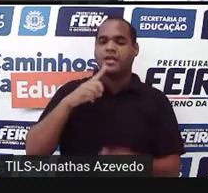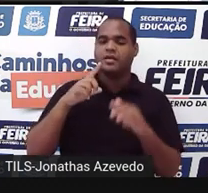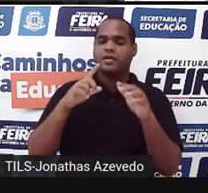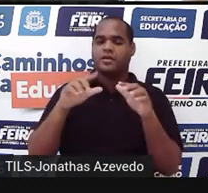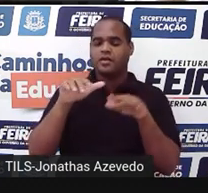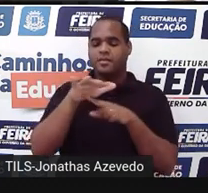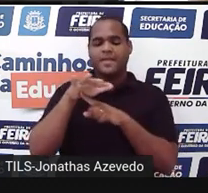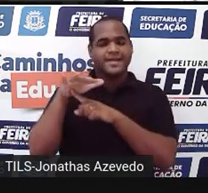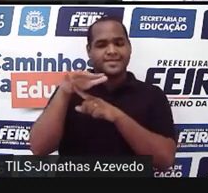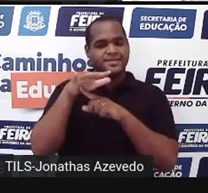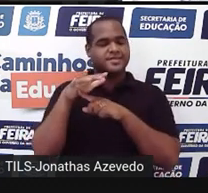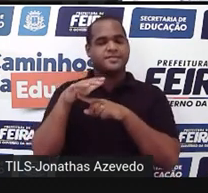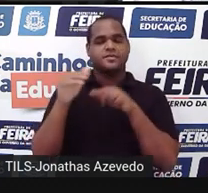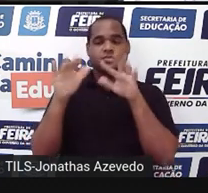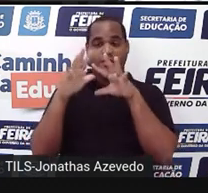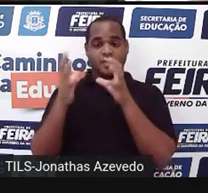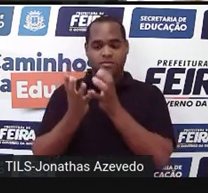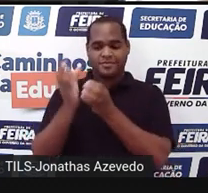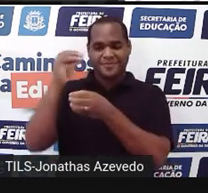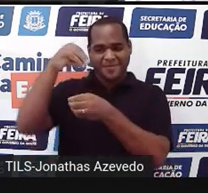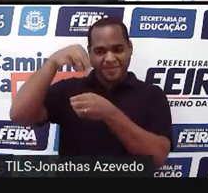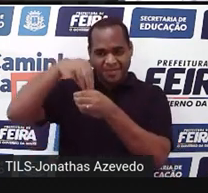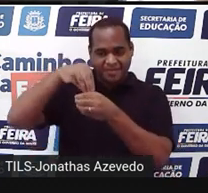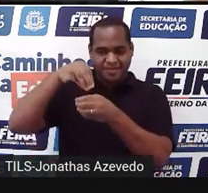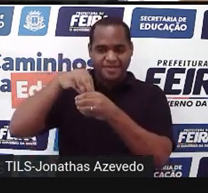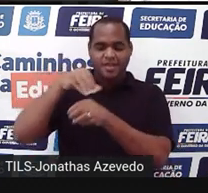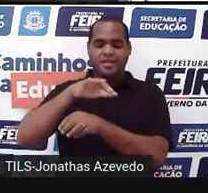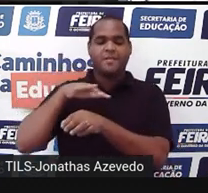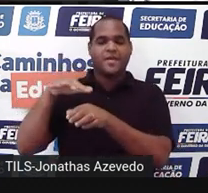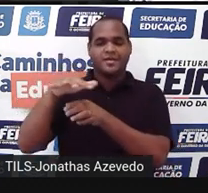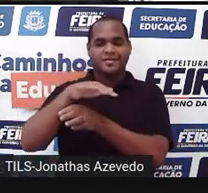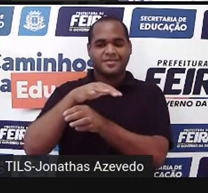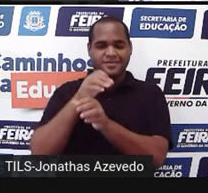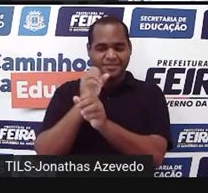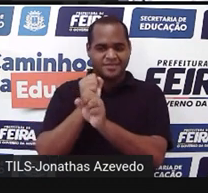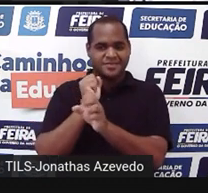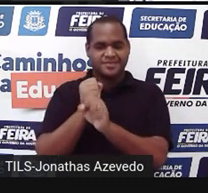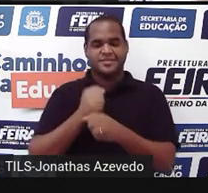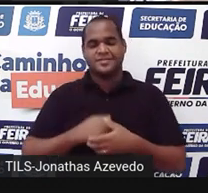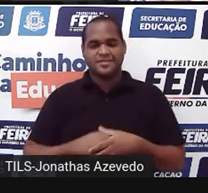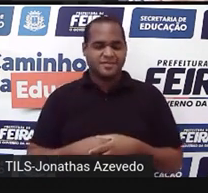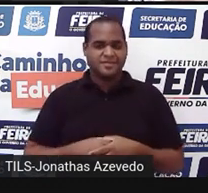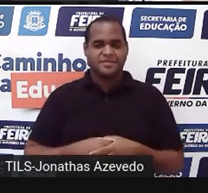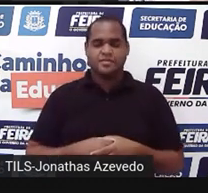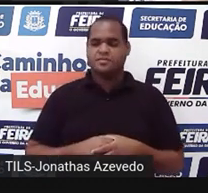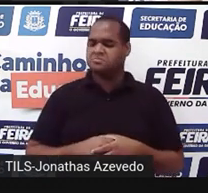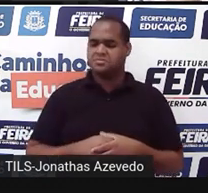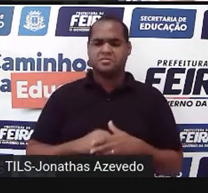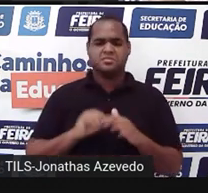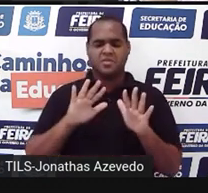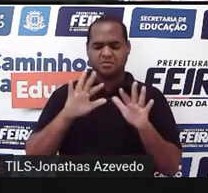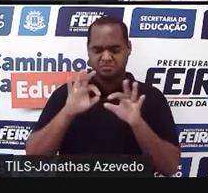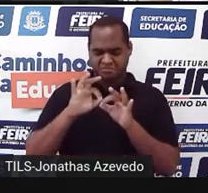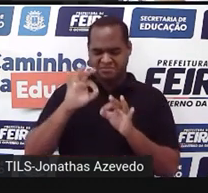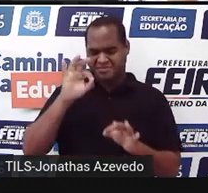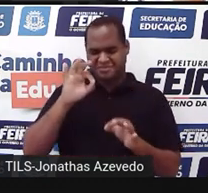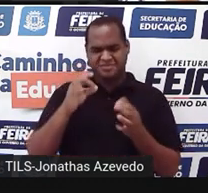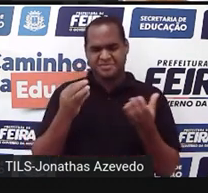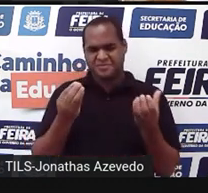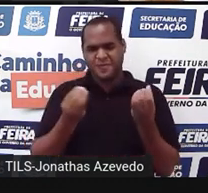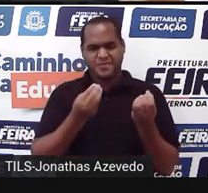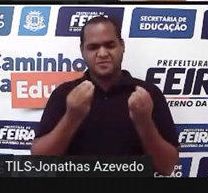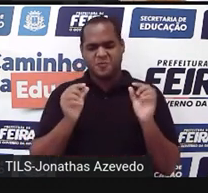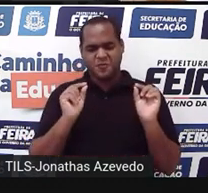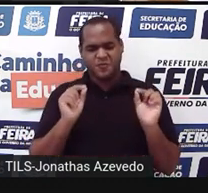dentro, né, mede o espaço de dentro. Mas mede o espaço de dentro do